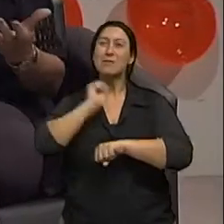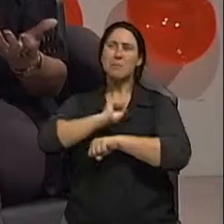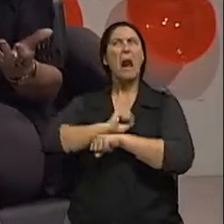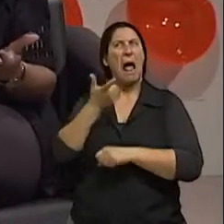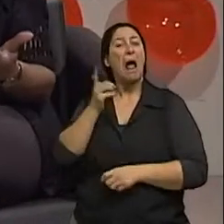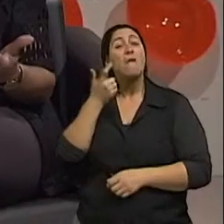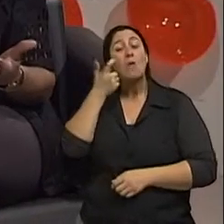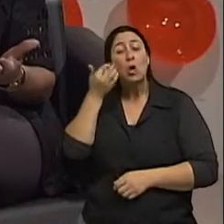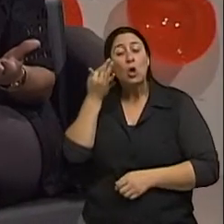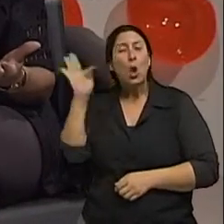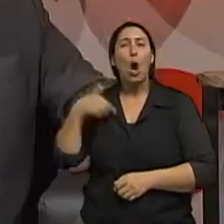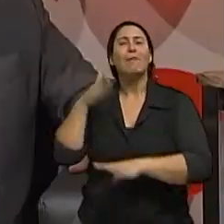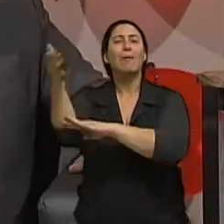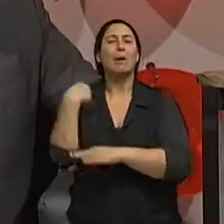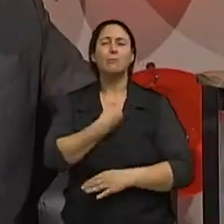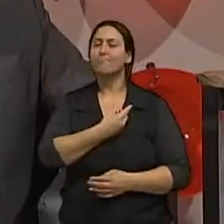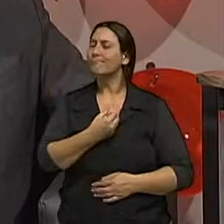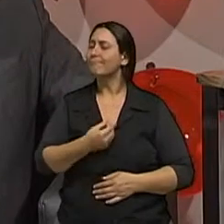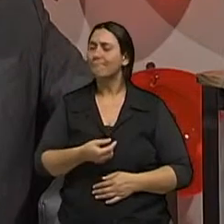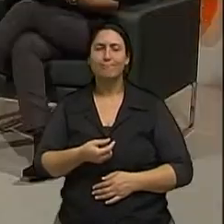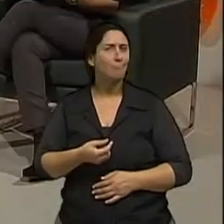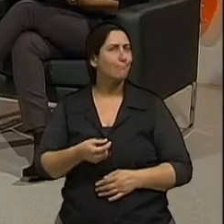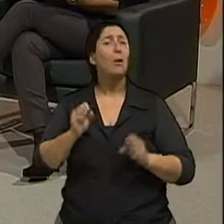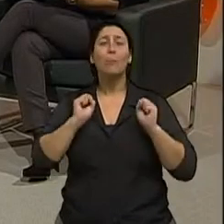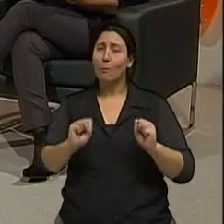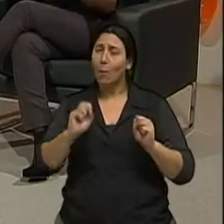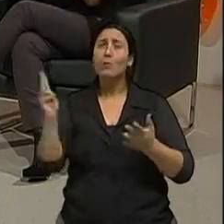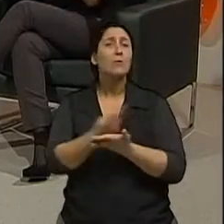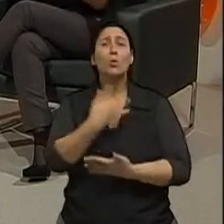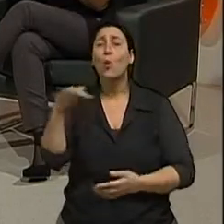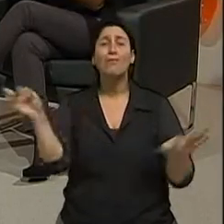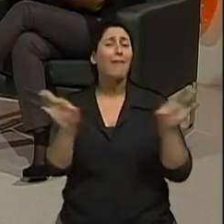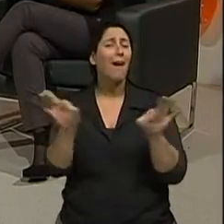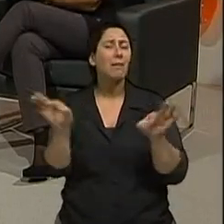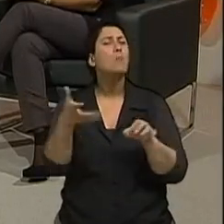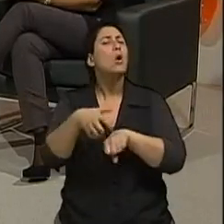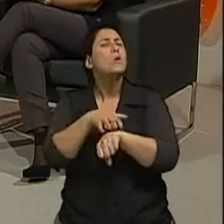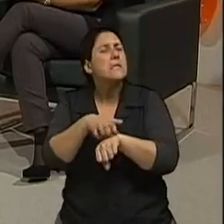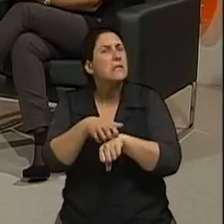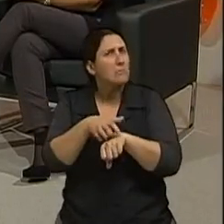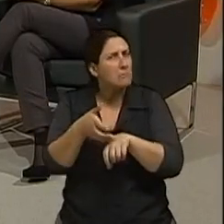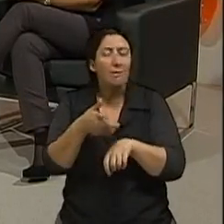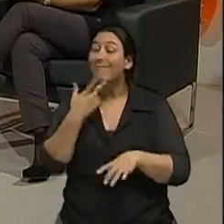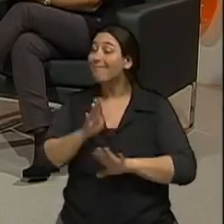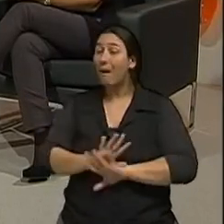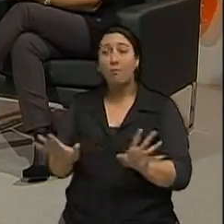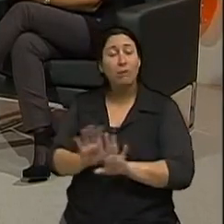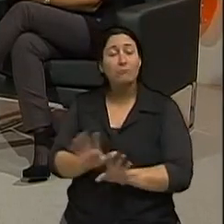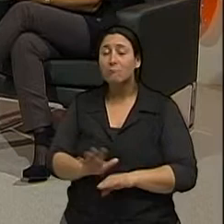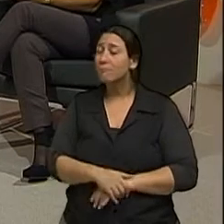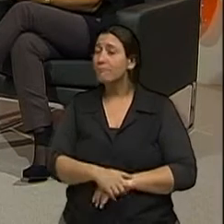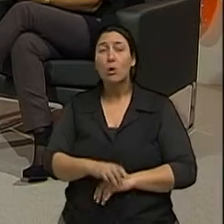ela poderá não vir normalmente poderá não vir né poderá não vir nem coceira nada disso nada disso